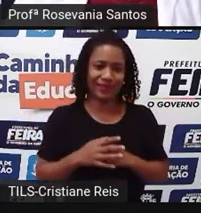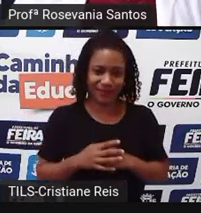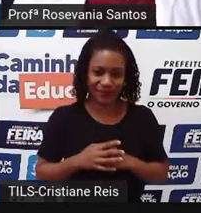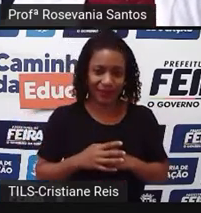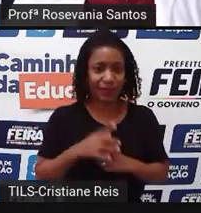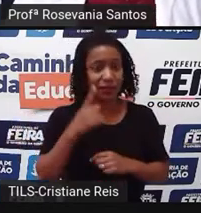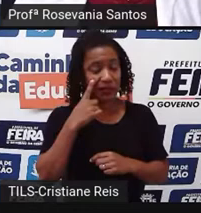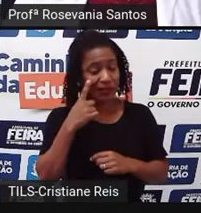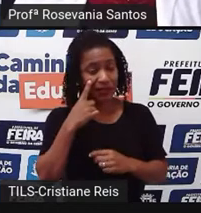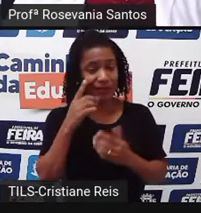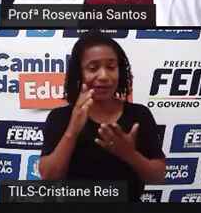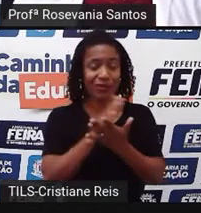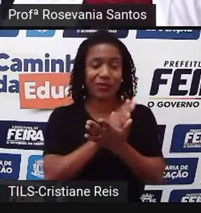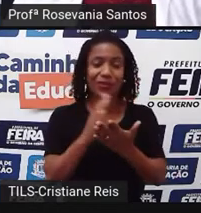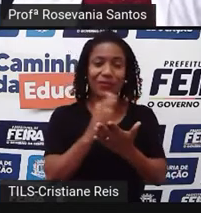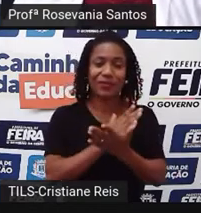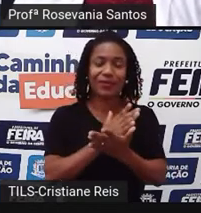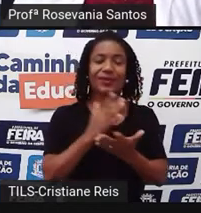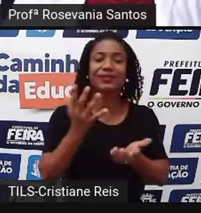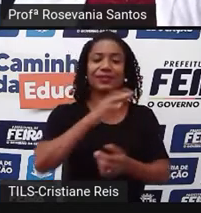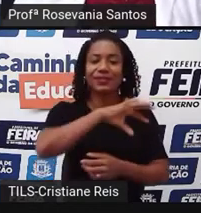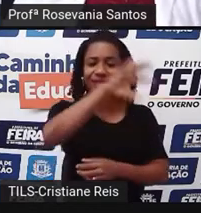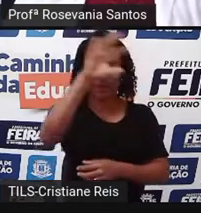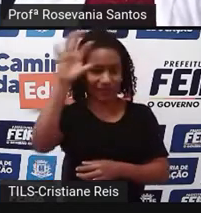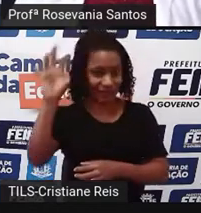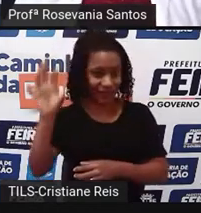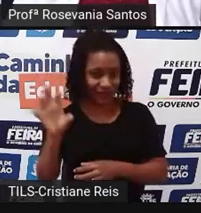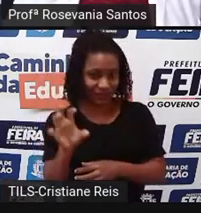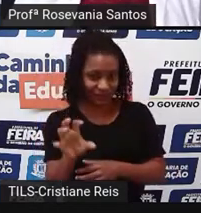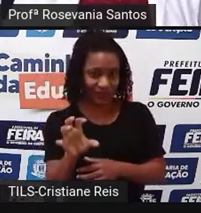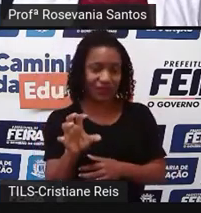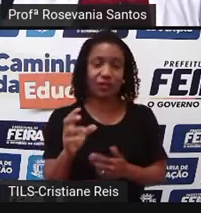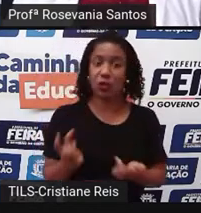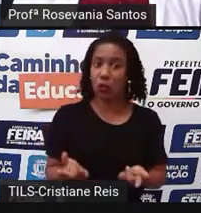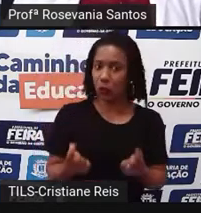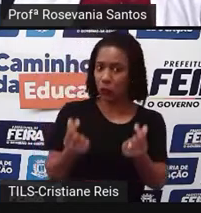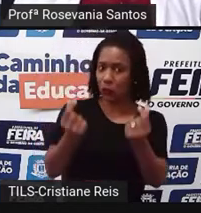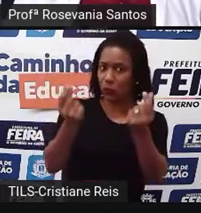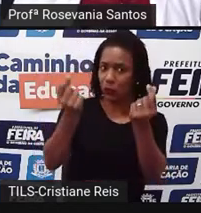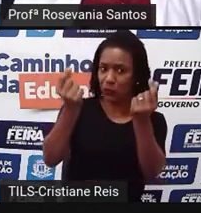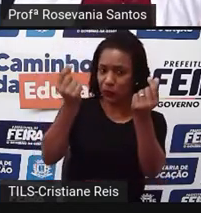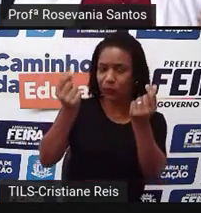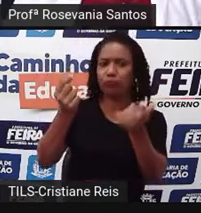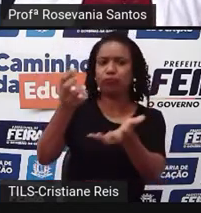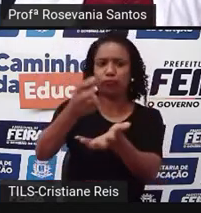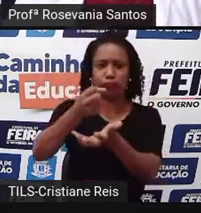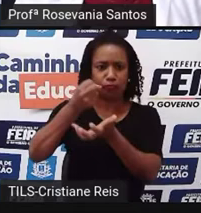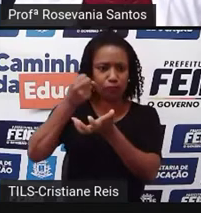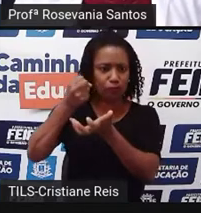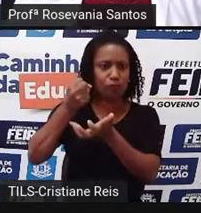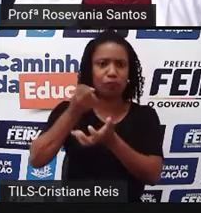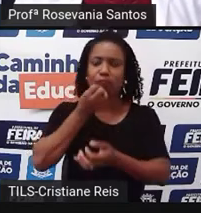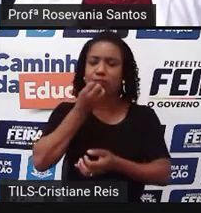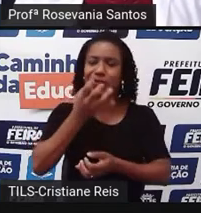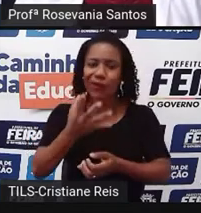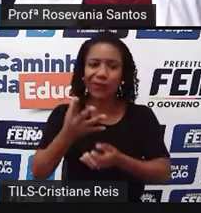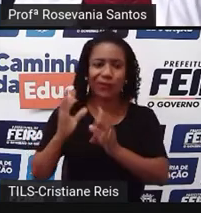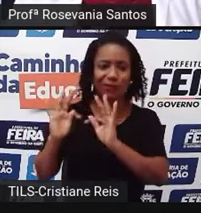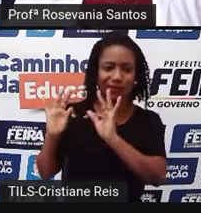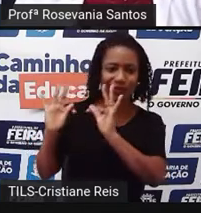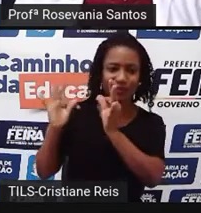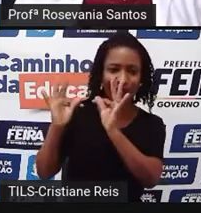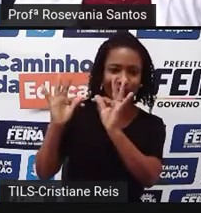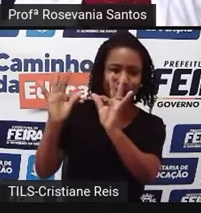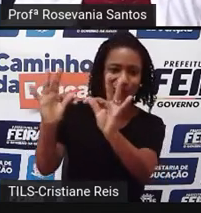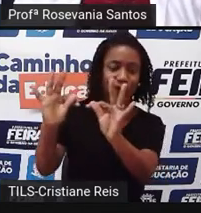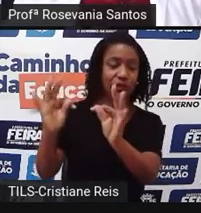regiões, a depender da atividade econômica, regiões que são consideradas mais ricas, mais desenvolvidas, mais tecnologicamente, bora